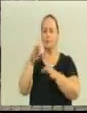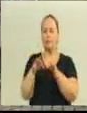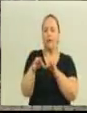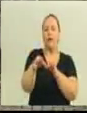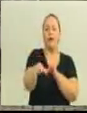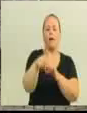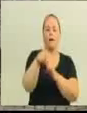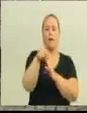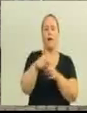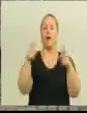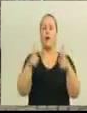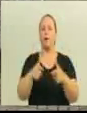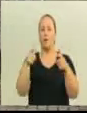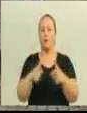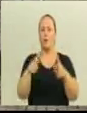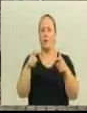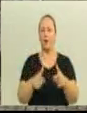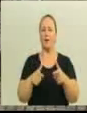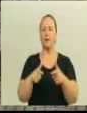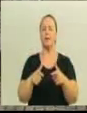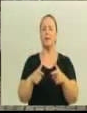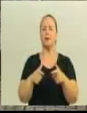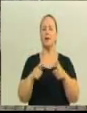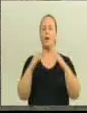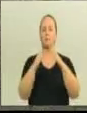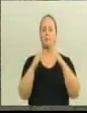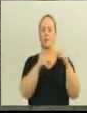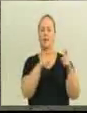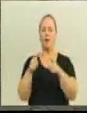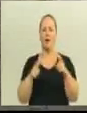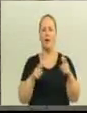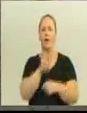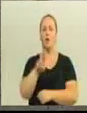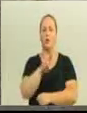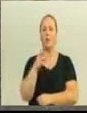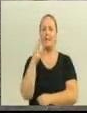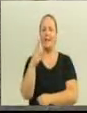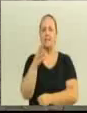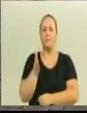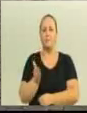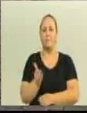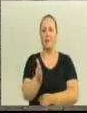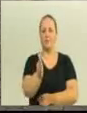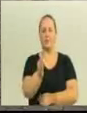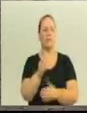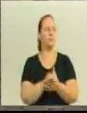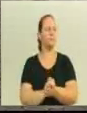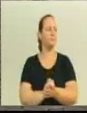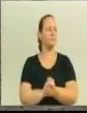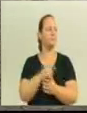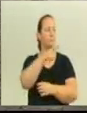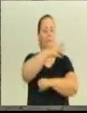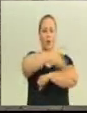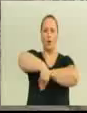o loteamento Três Peixinhos. Essa rua aí ainda é de placa verde, agora começa daqui a pouco